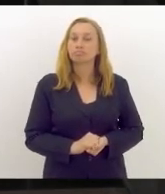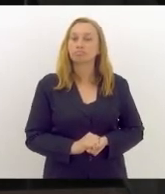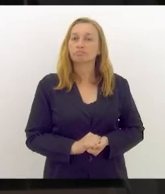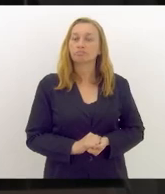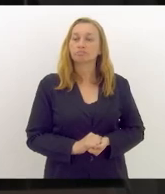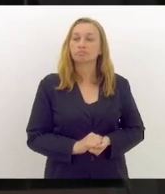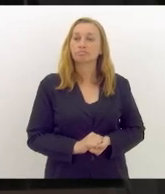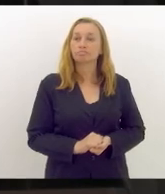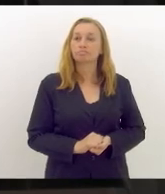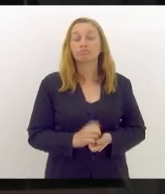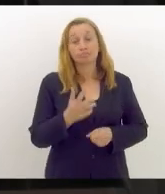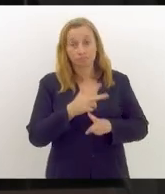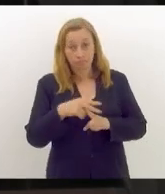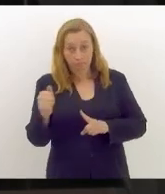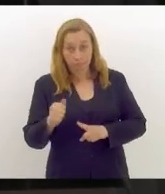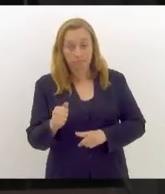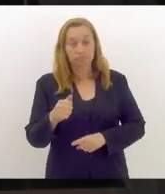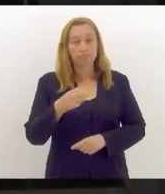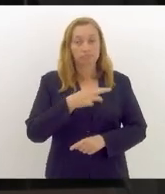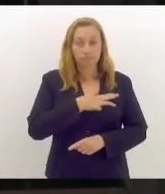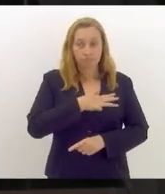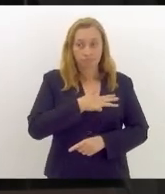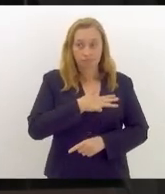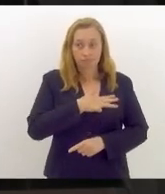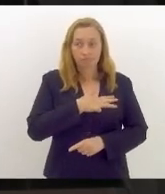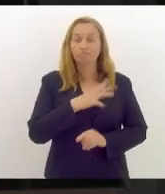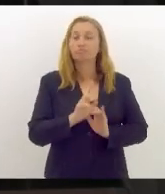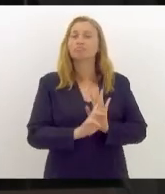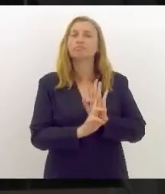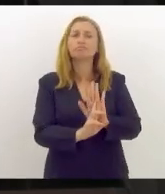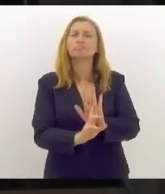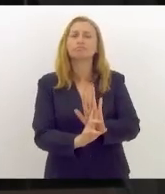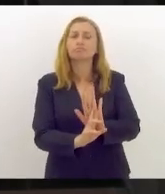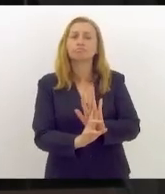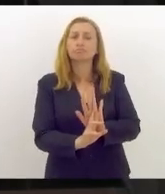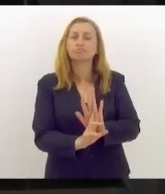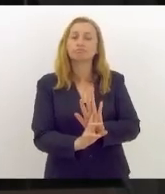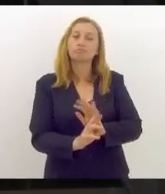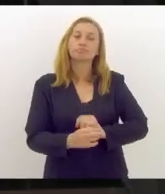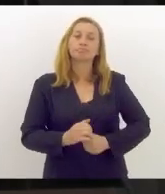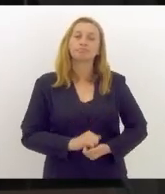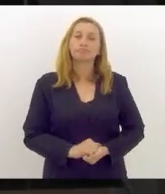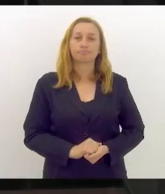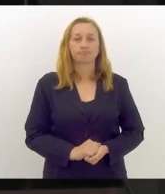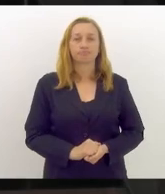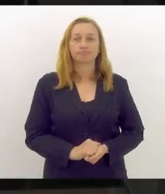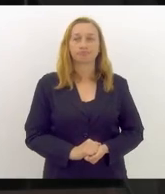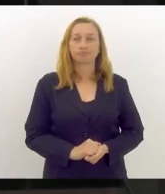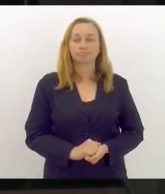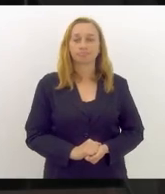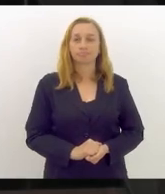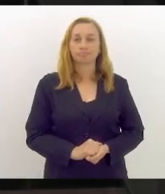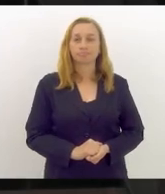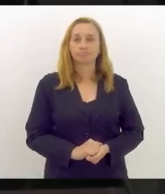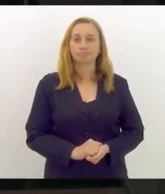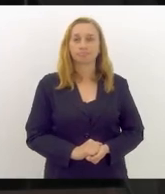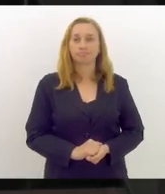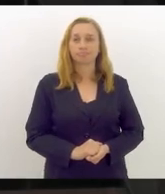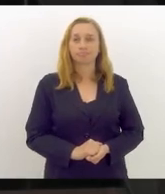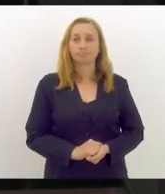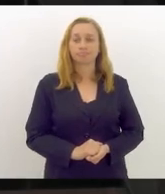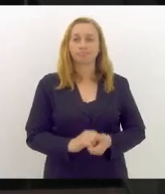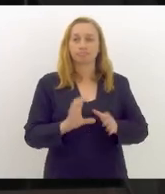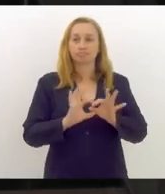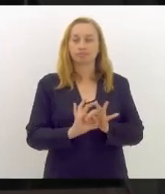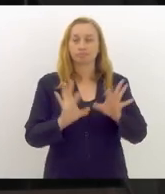A vitória de Lula representa a vitória da